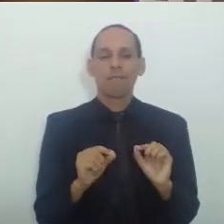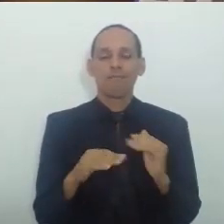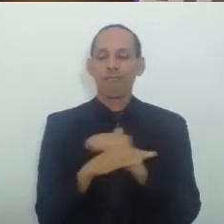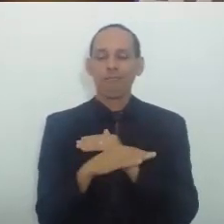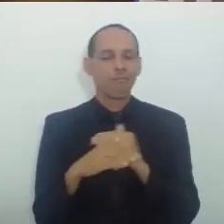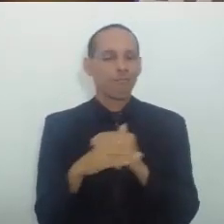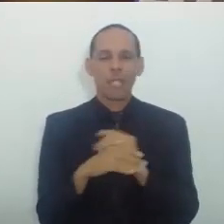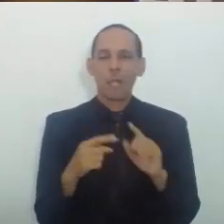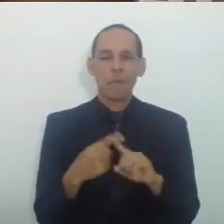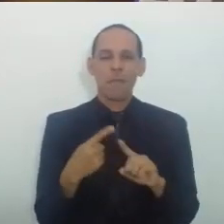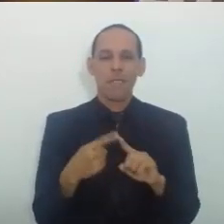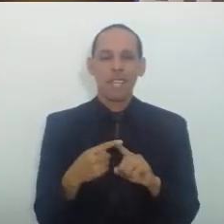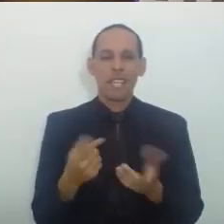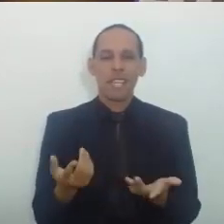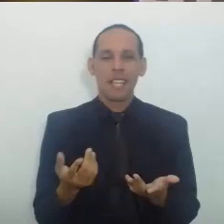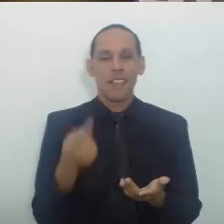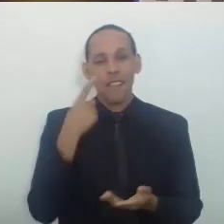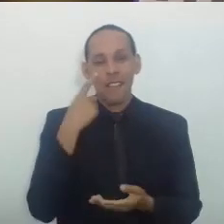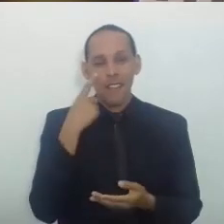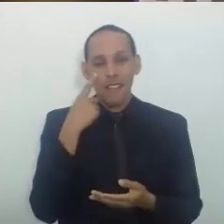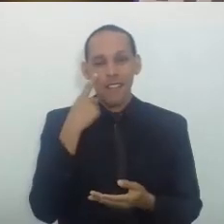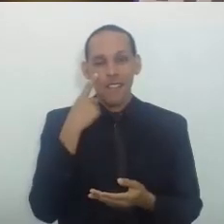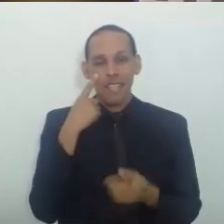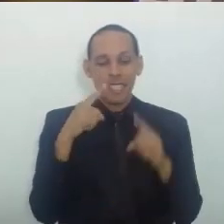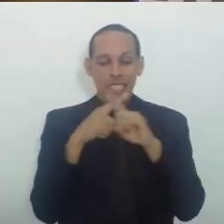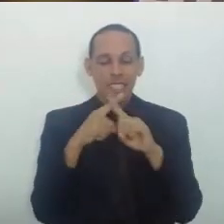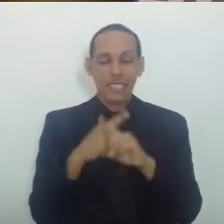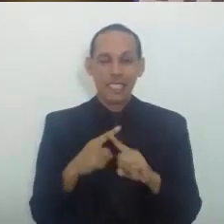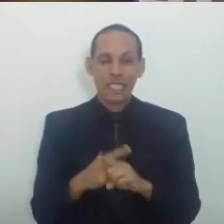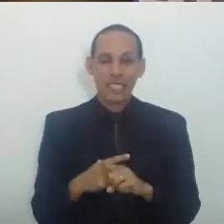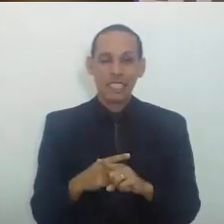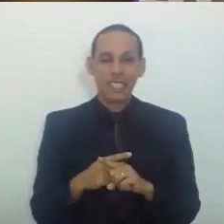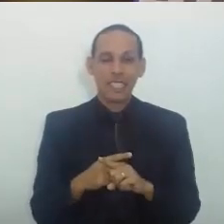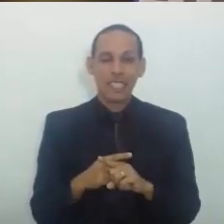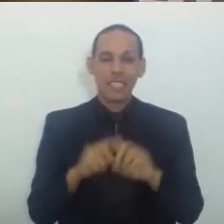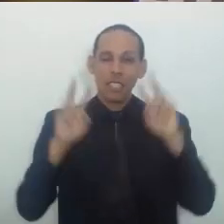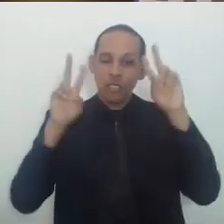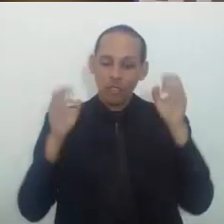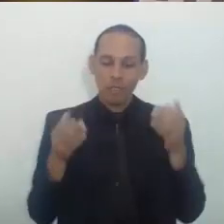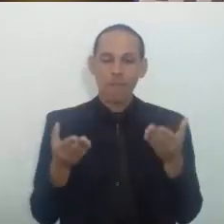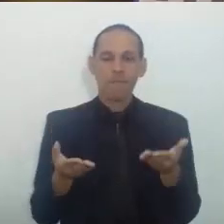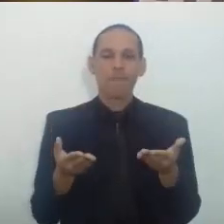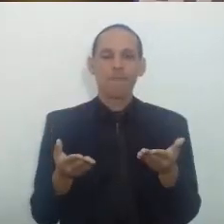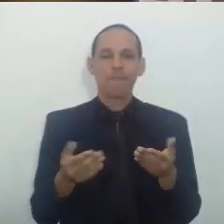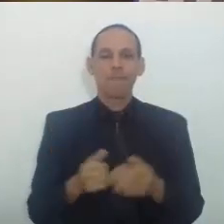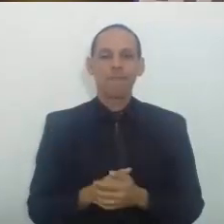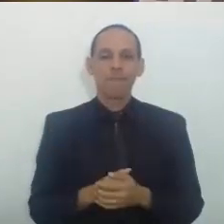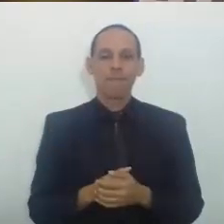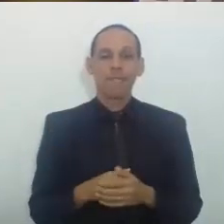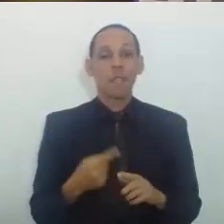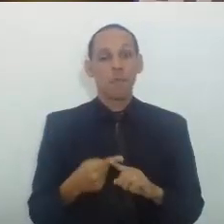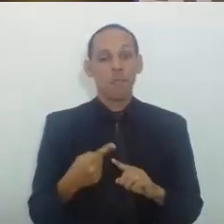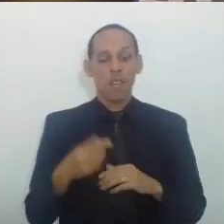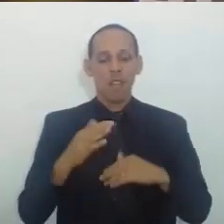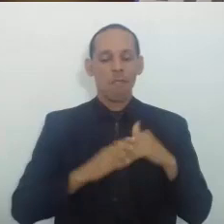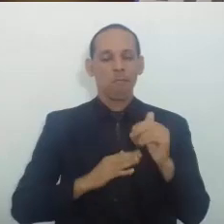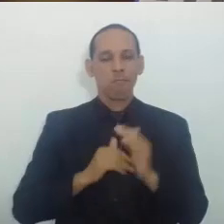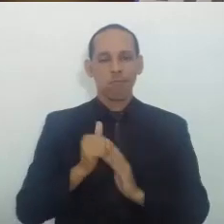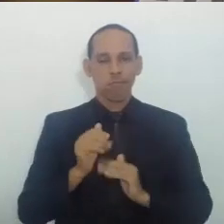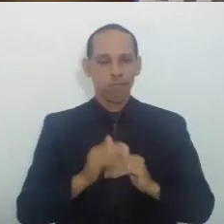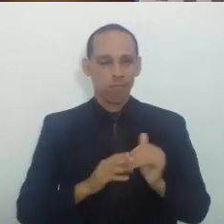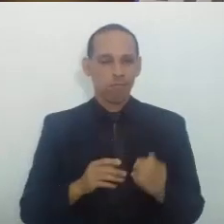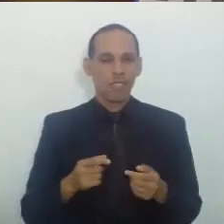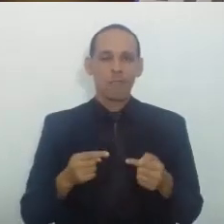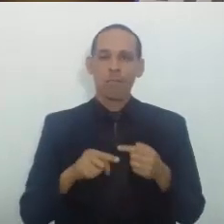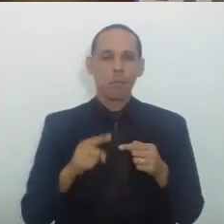Que diz A necessidade de resolução de divergência Sobre o tema Por meio do incidente de assunção De competência Que é a que nós estamos julgando